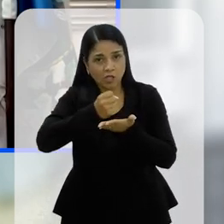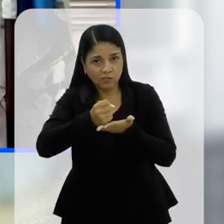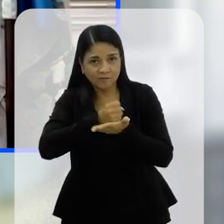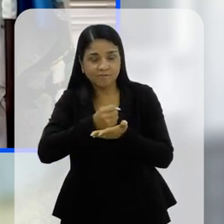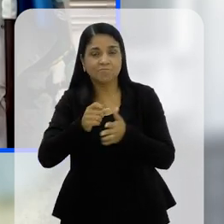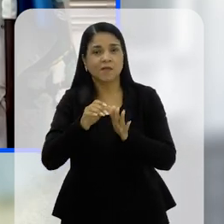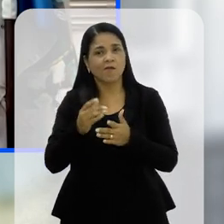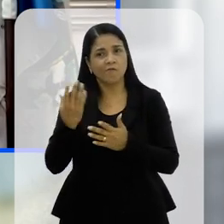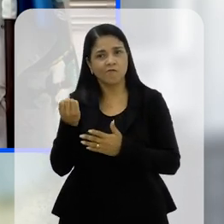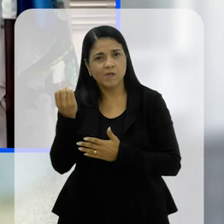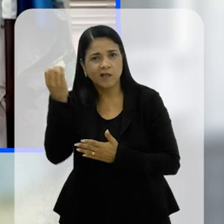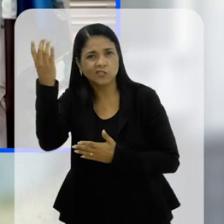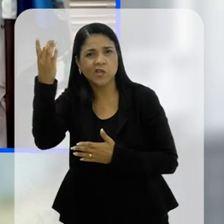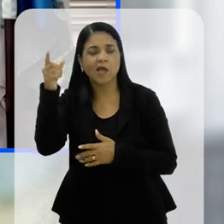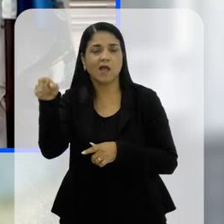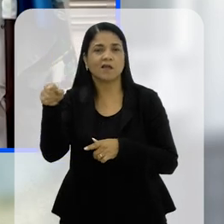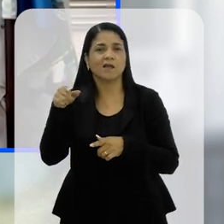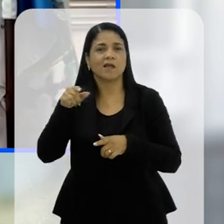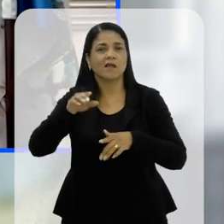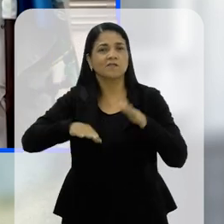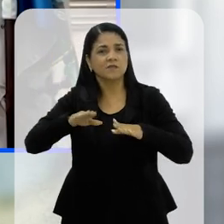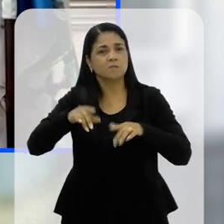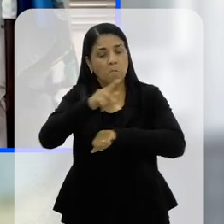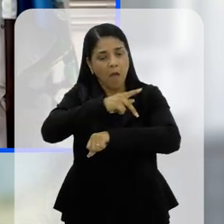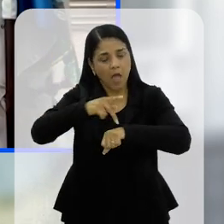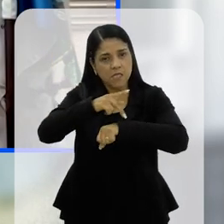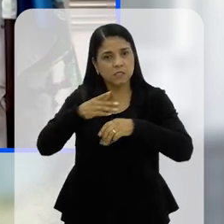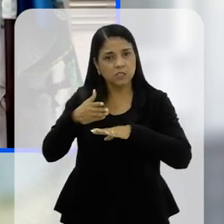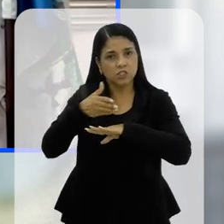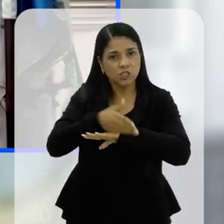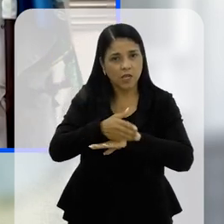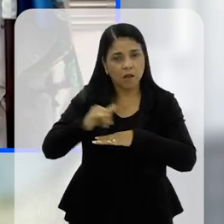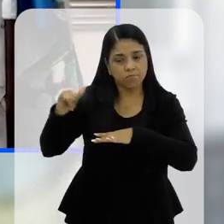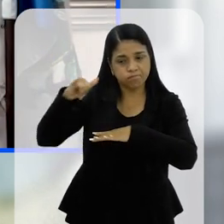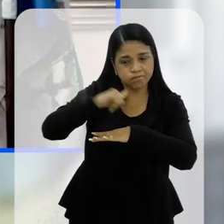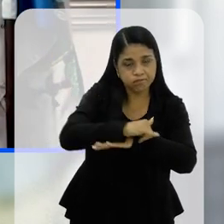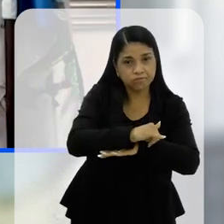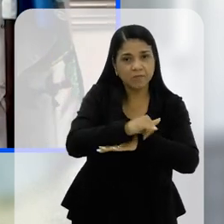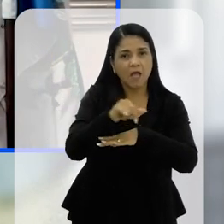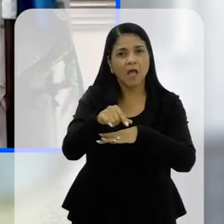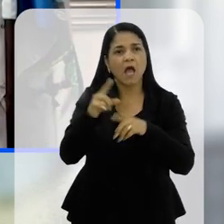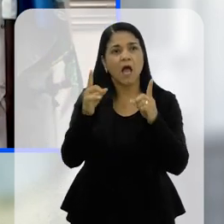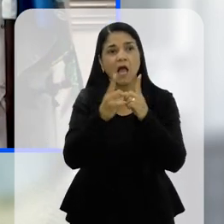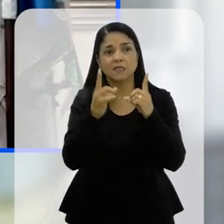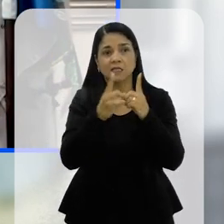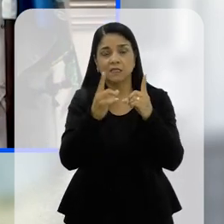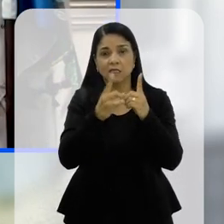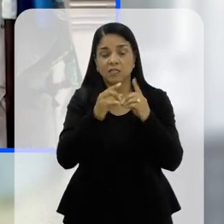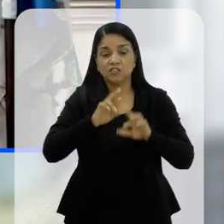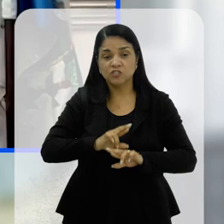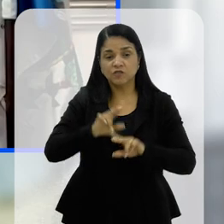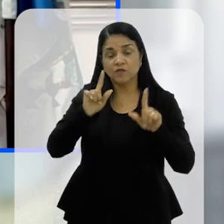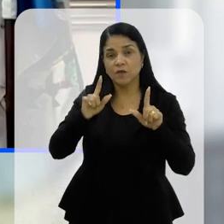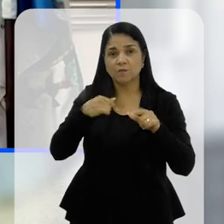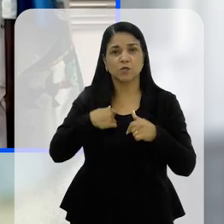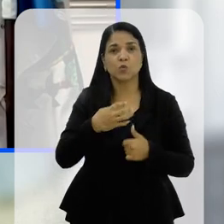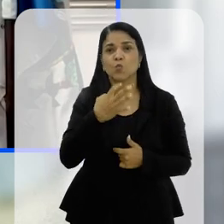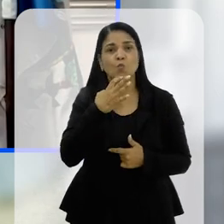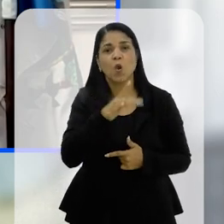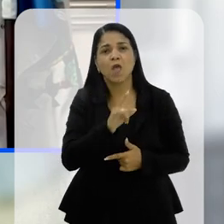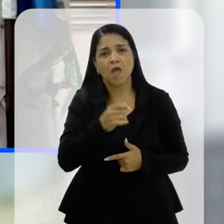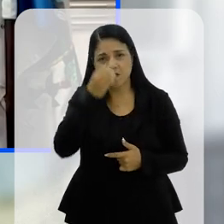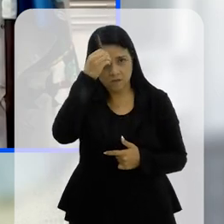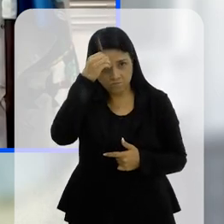passaporte, que muitas das vezes não são... Quando chegam a alguns países, eles têm um modo de atender, e por